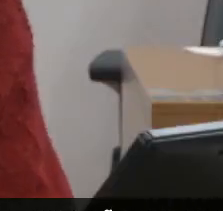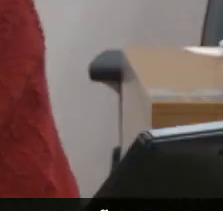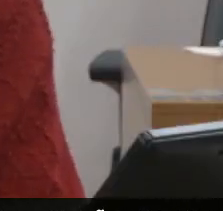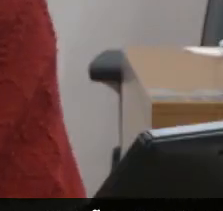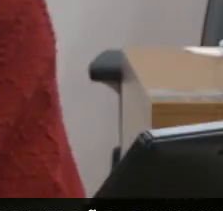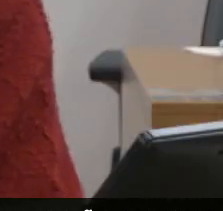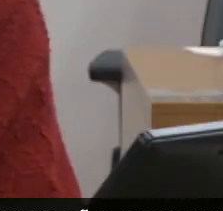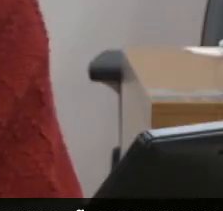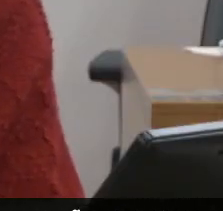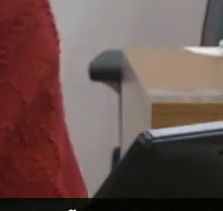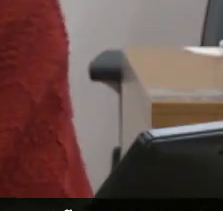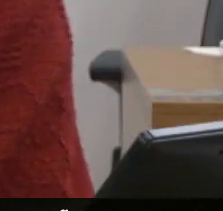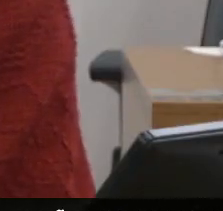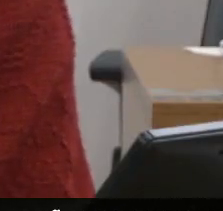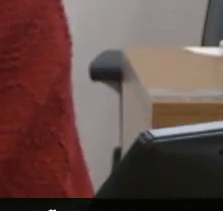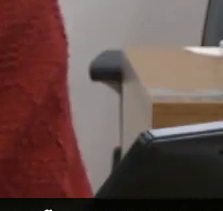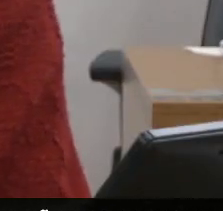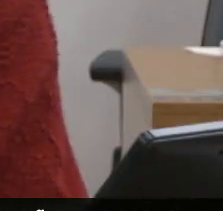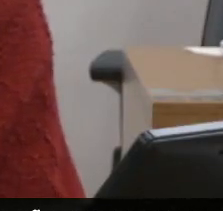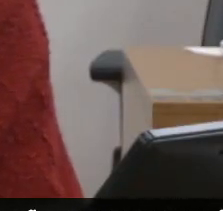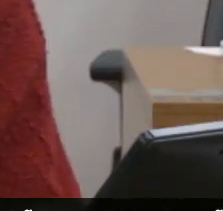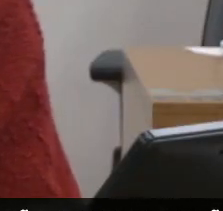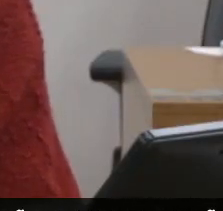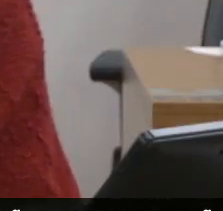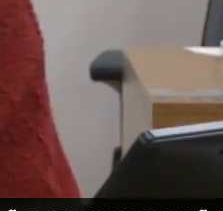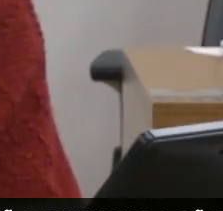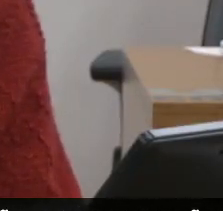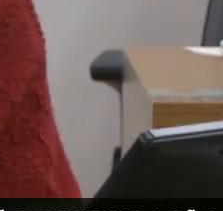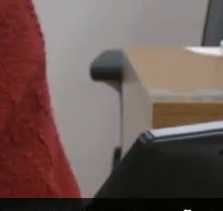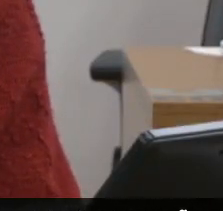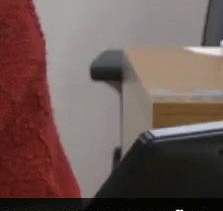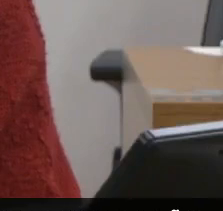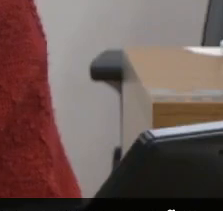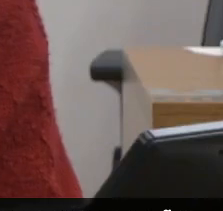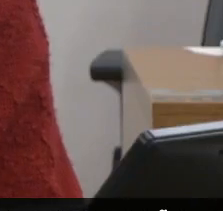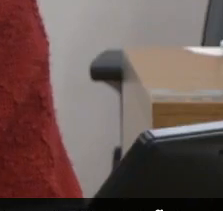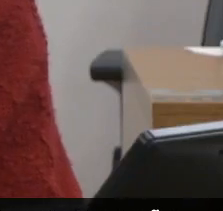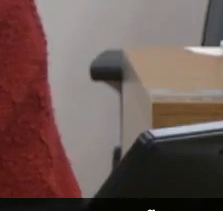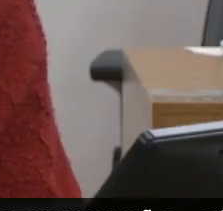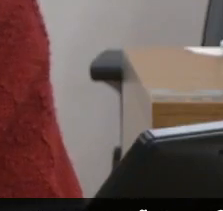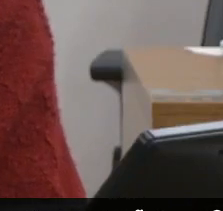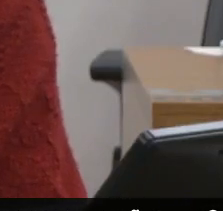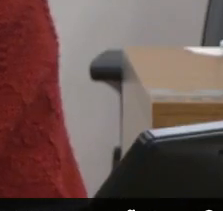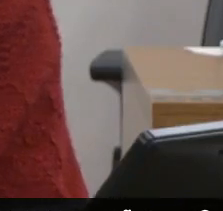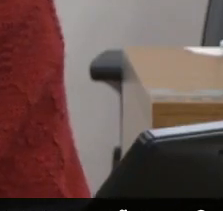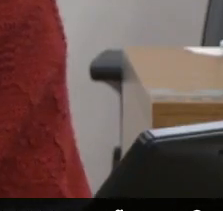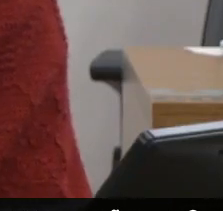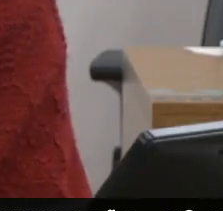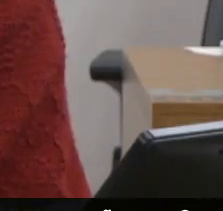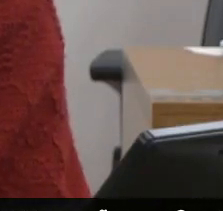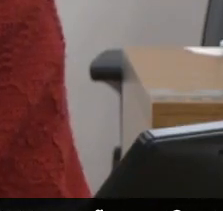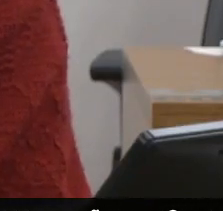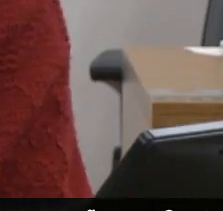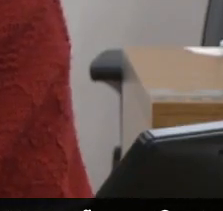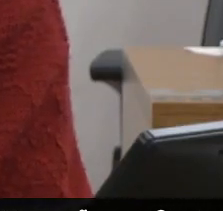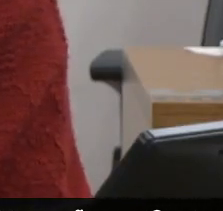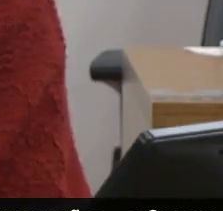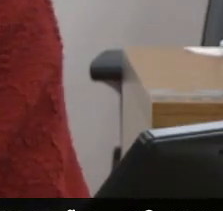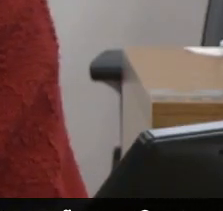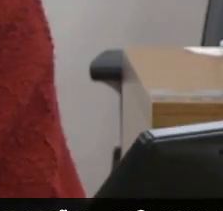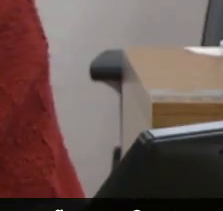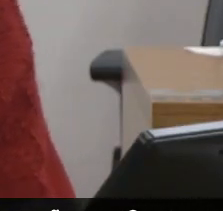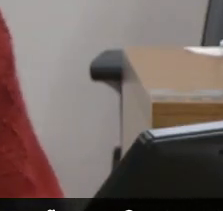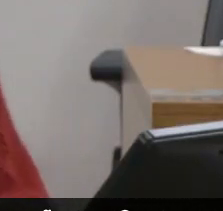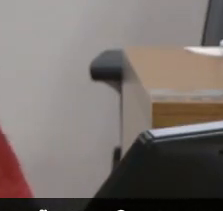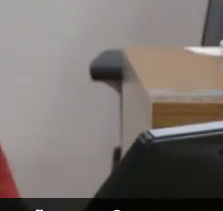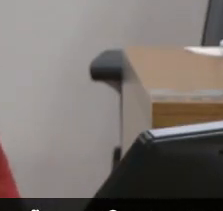nós temos ainda o fiscaliza mais cujo cujo assunto do fiscaliza mais é exclusivamente o acompanhamento